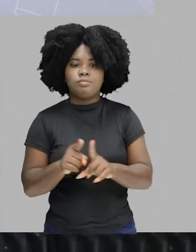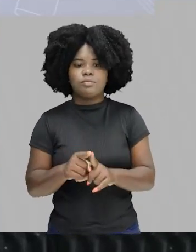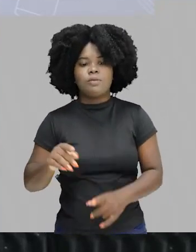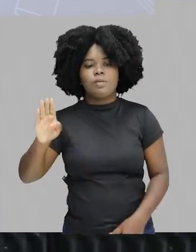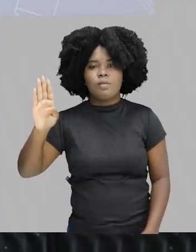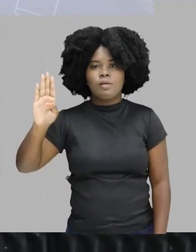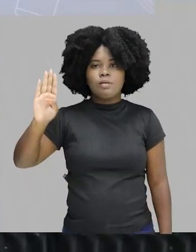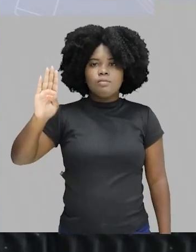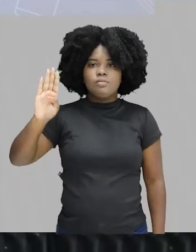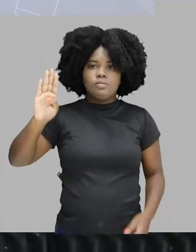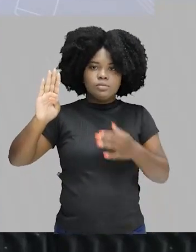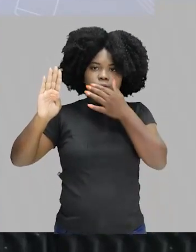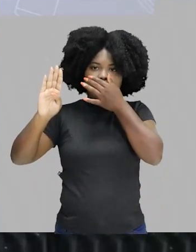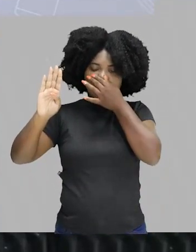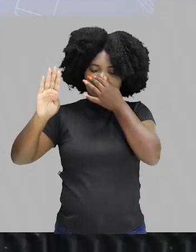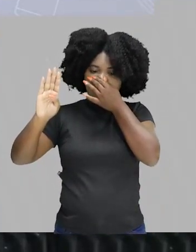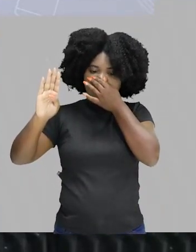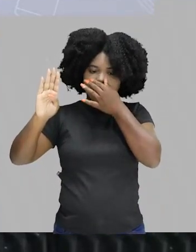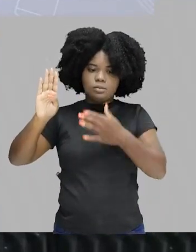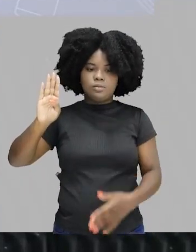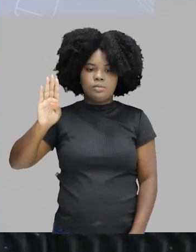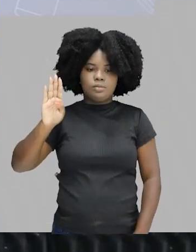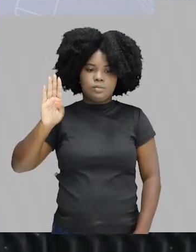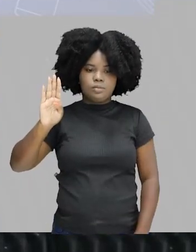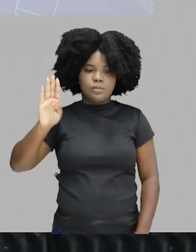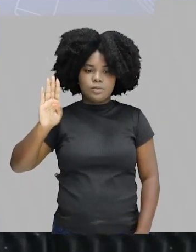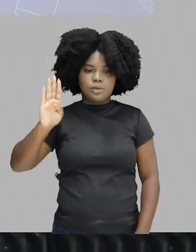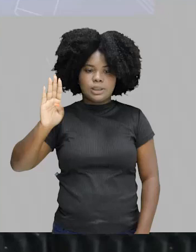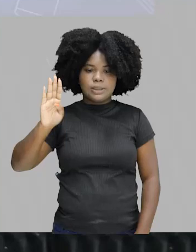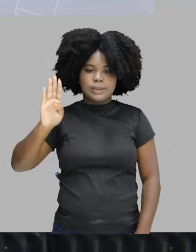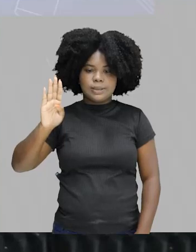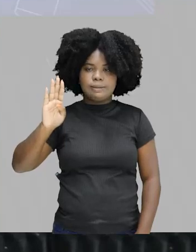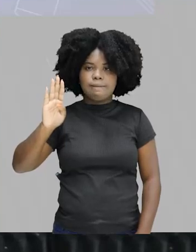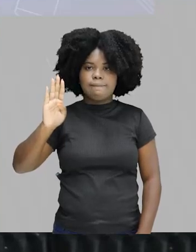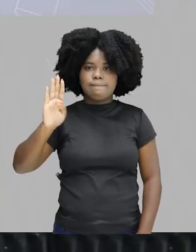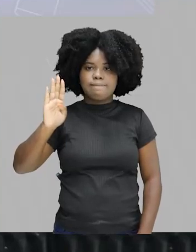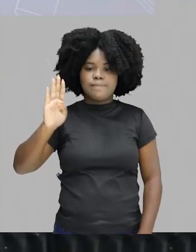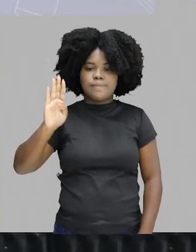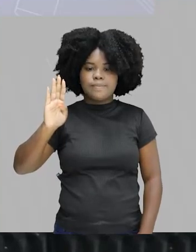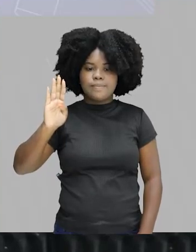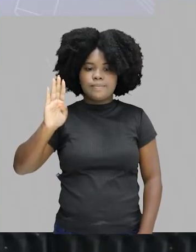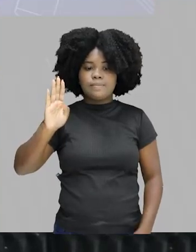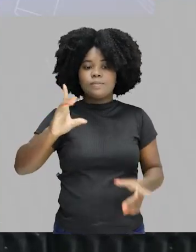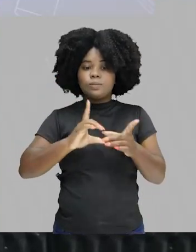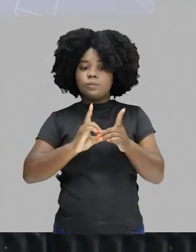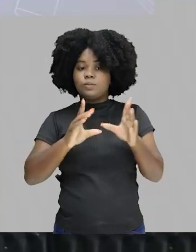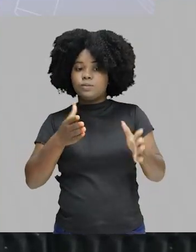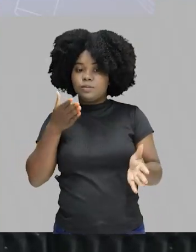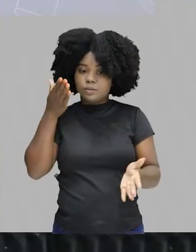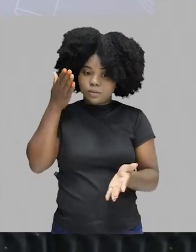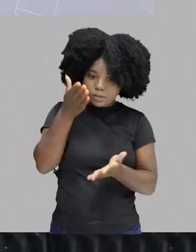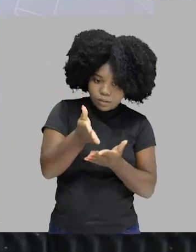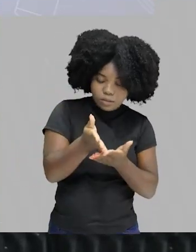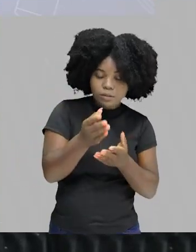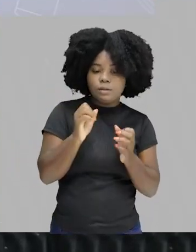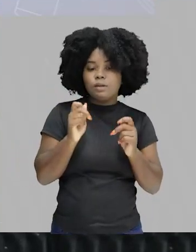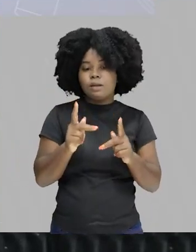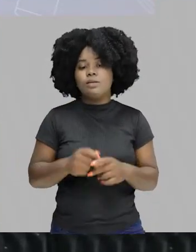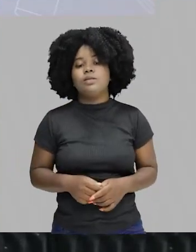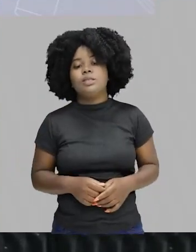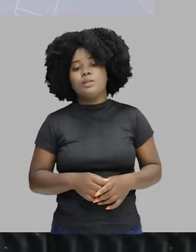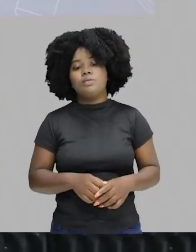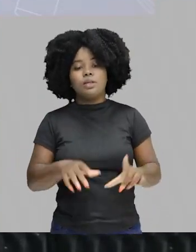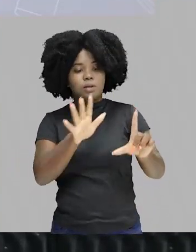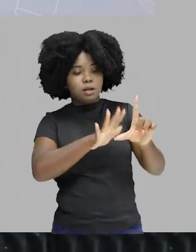B. Na democracia antiga, aí nós estamos falando da democracia direta. Aí, você vai lá na